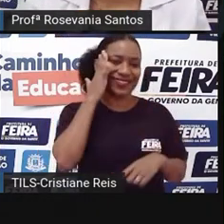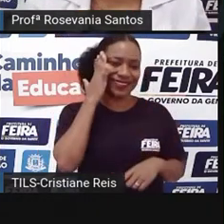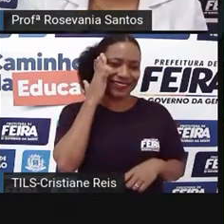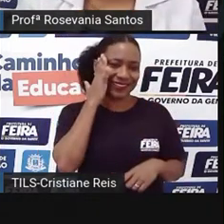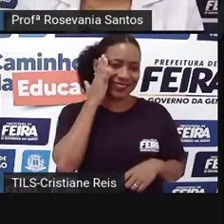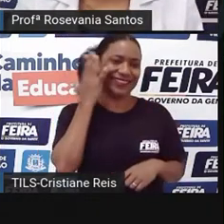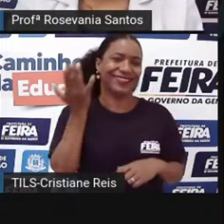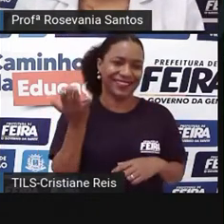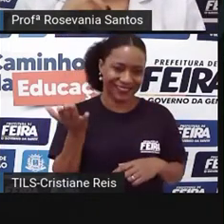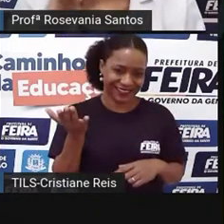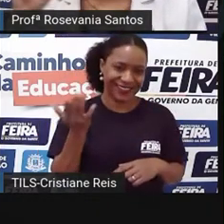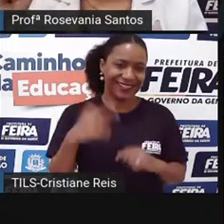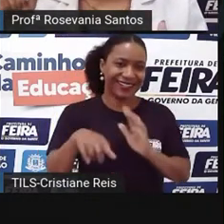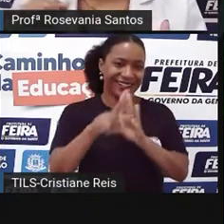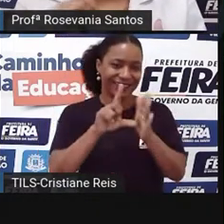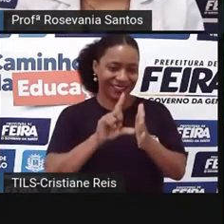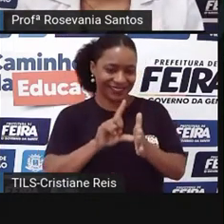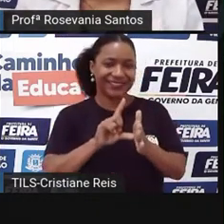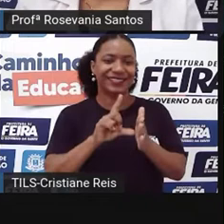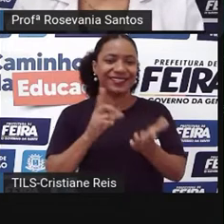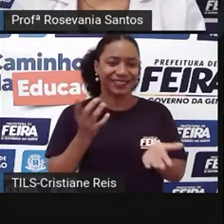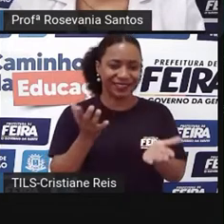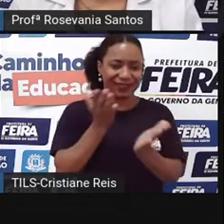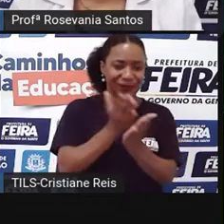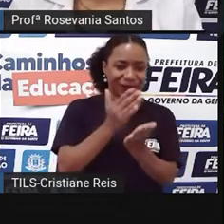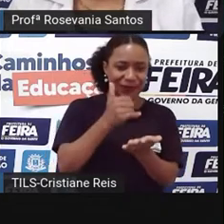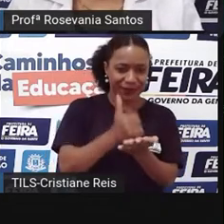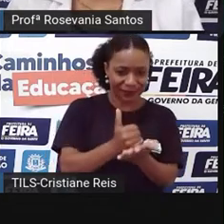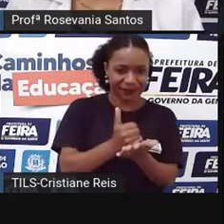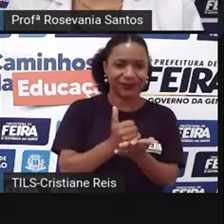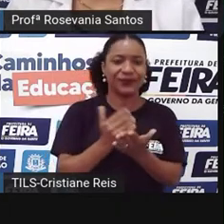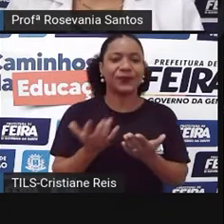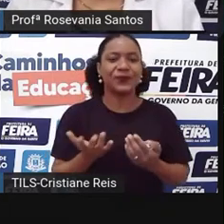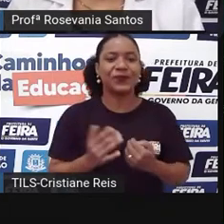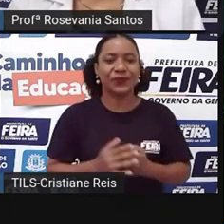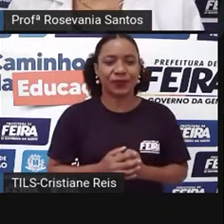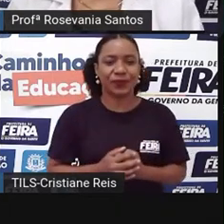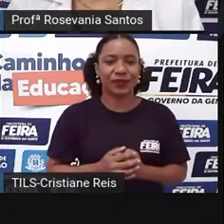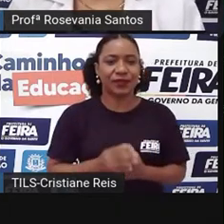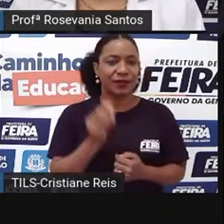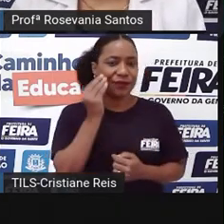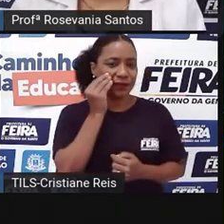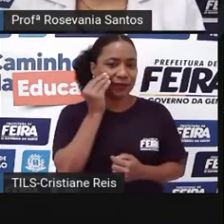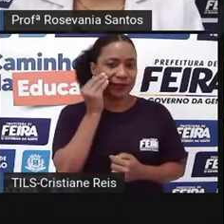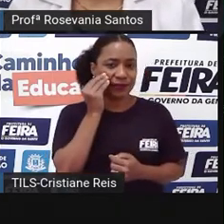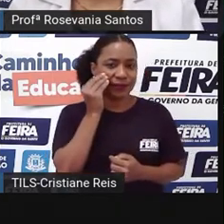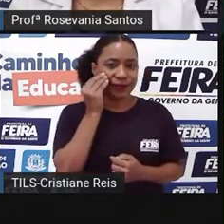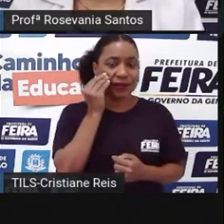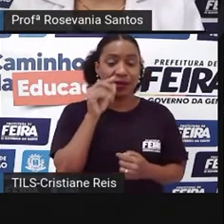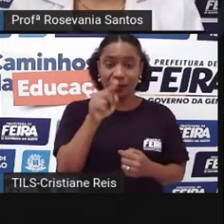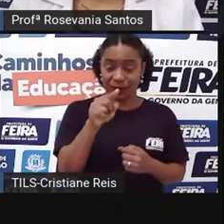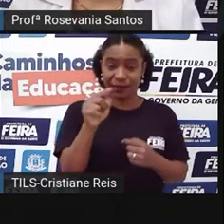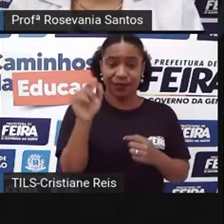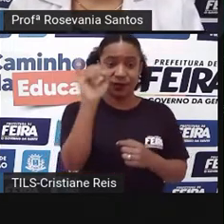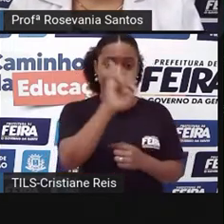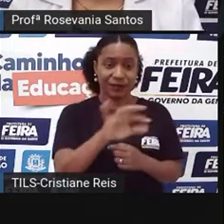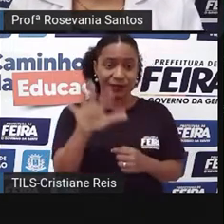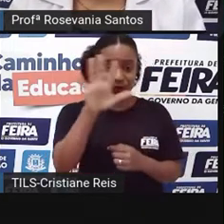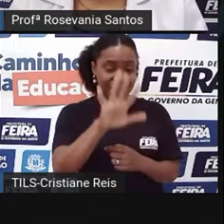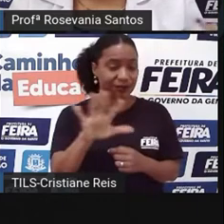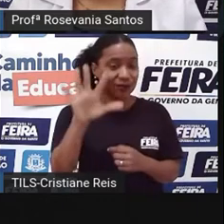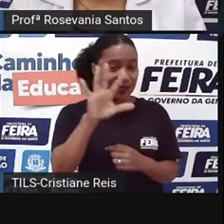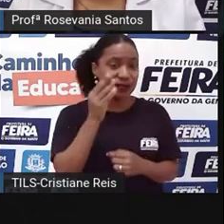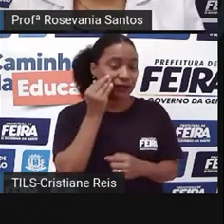também já viu em outra aula antes, né, essa divisãozinha regional aí. Então, de cara, eu coloquei aqui algumas imagens, né, que